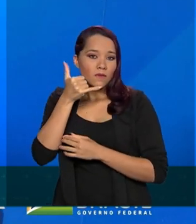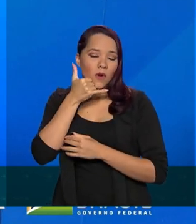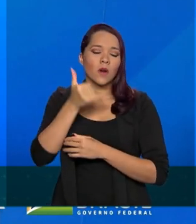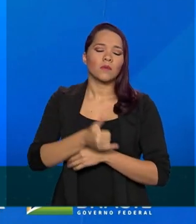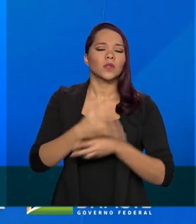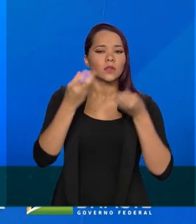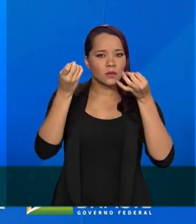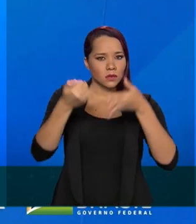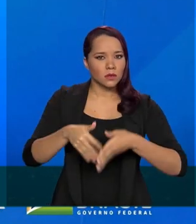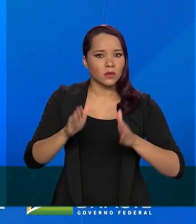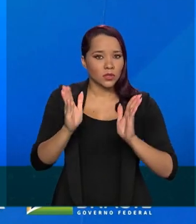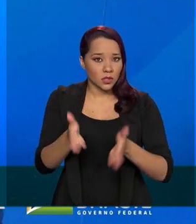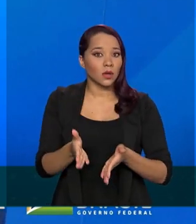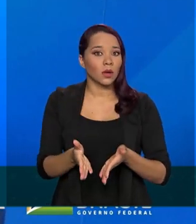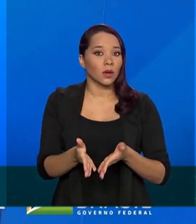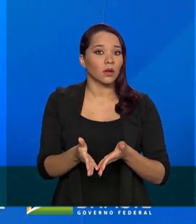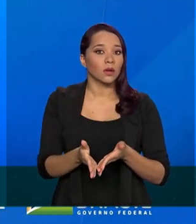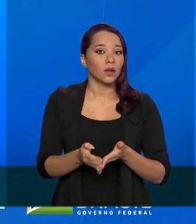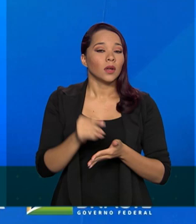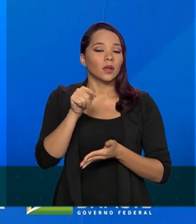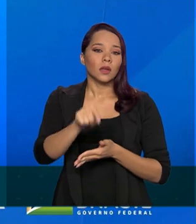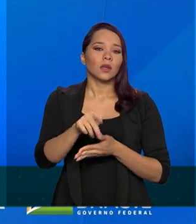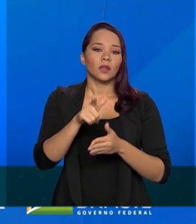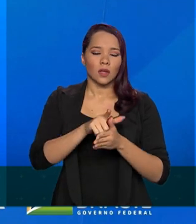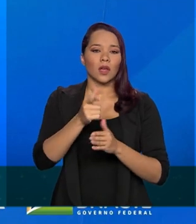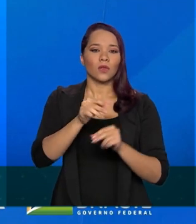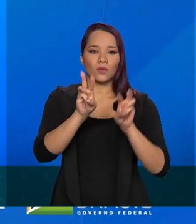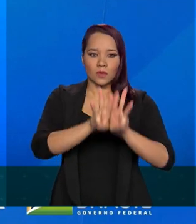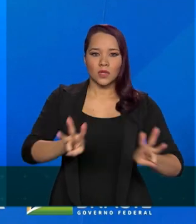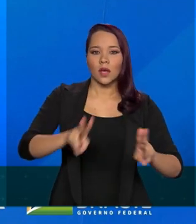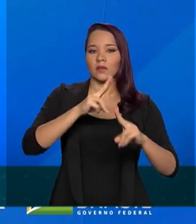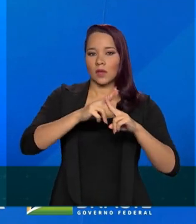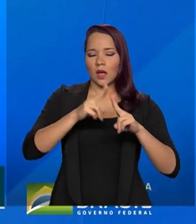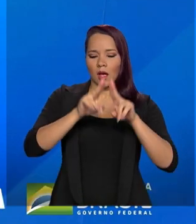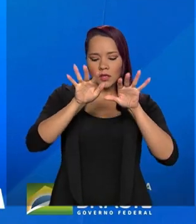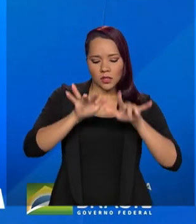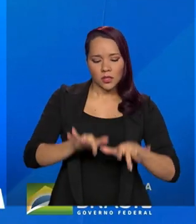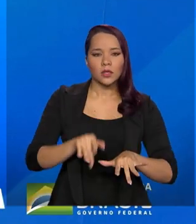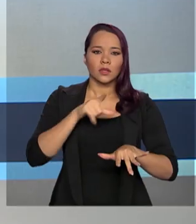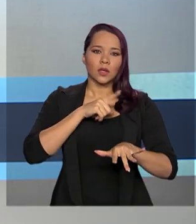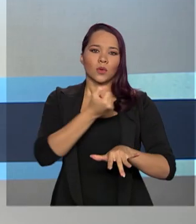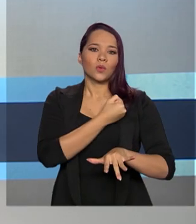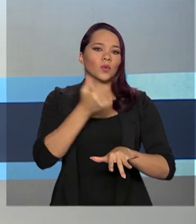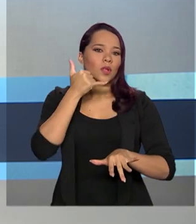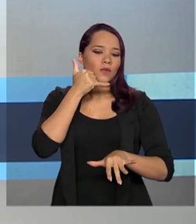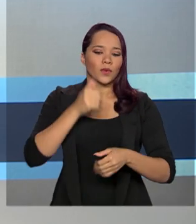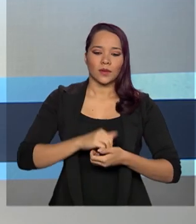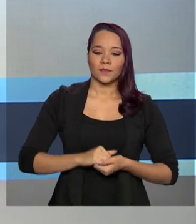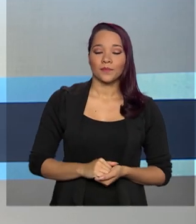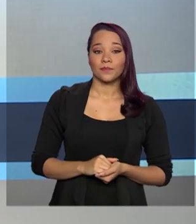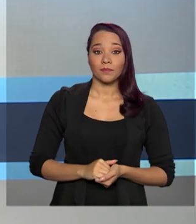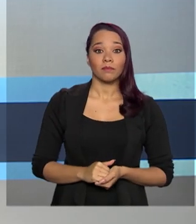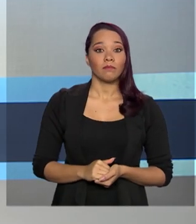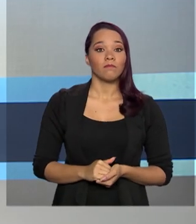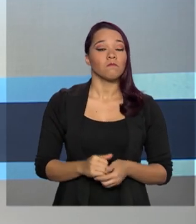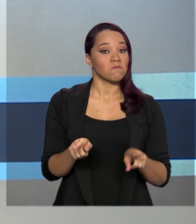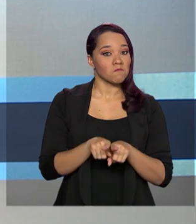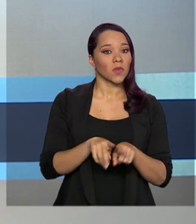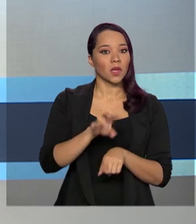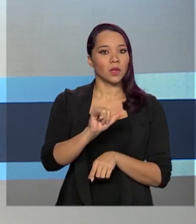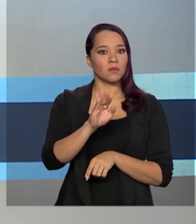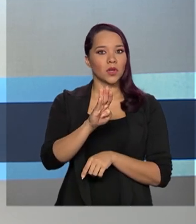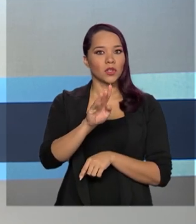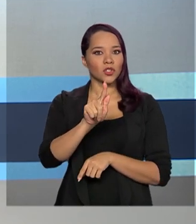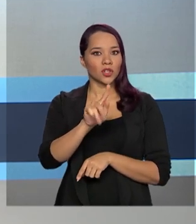falamos e que são encontrados no site da Caixa Econômica Federal. E agora há pouco, o IBGE